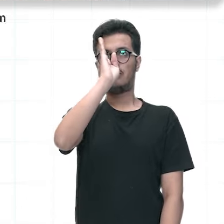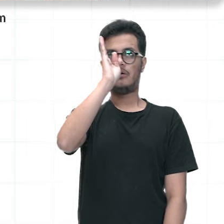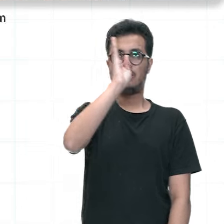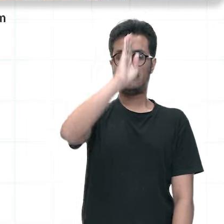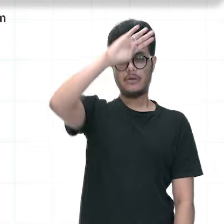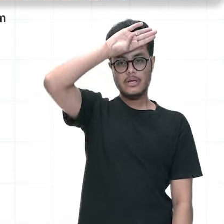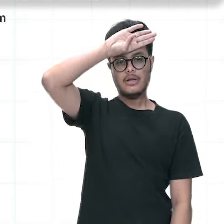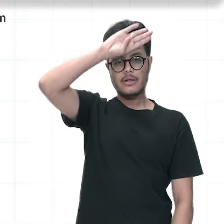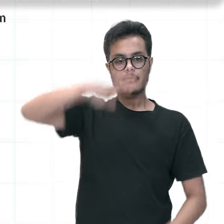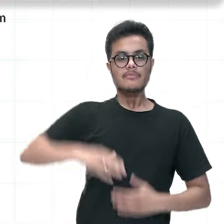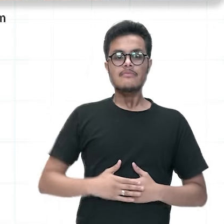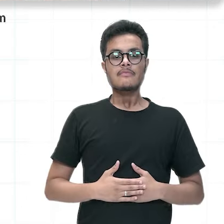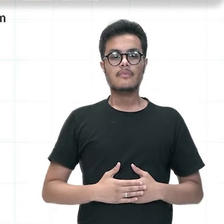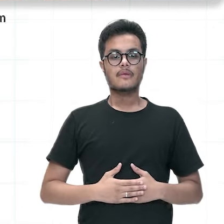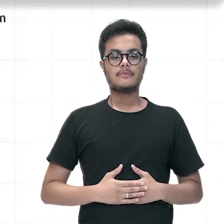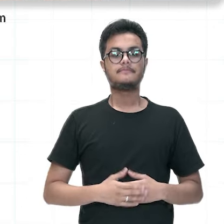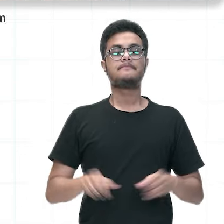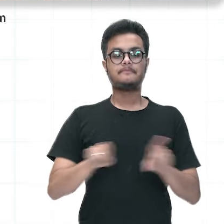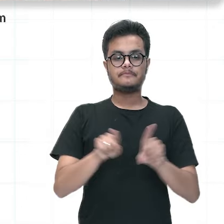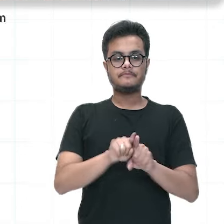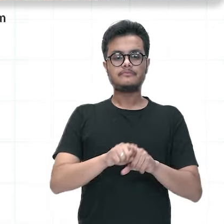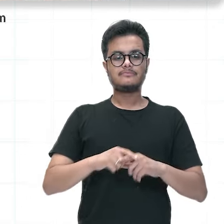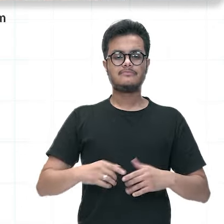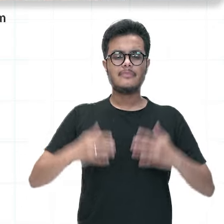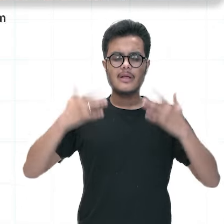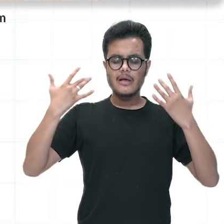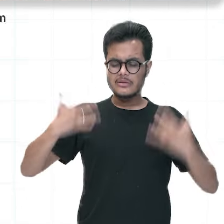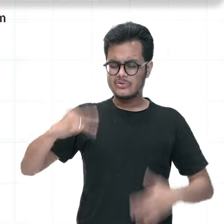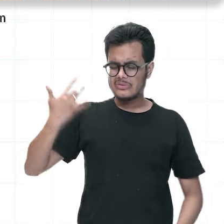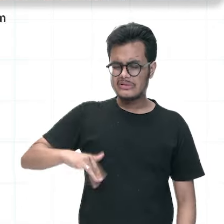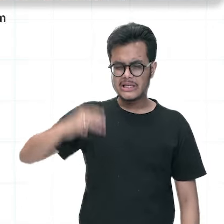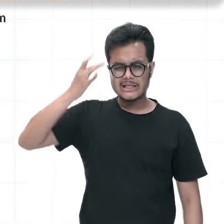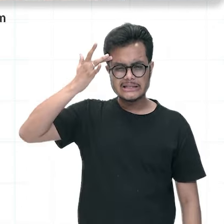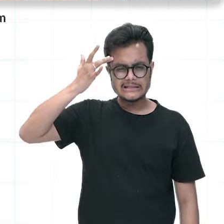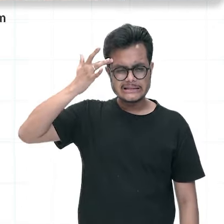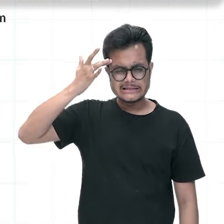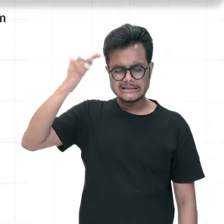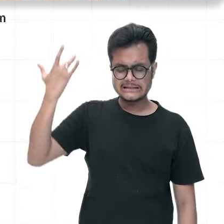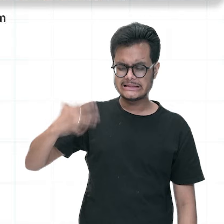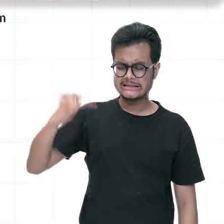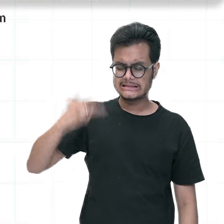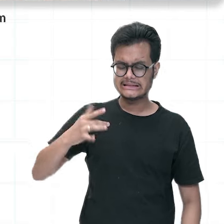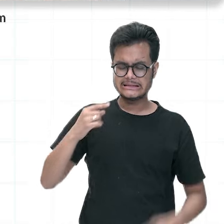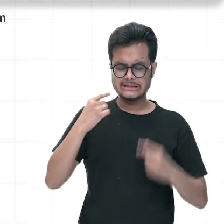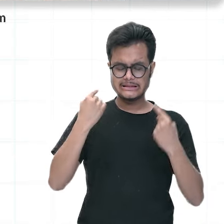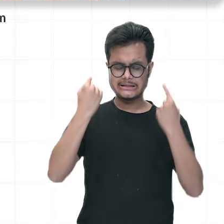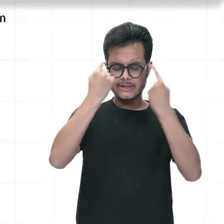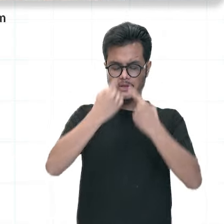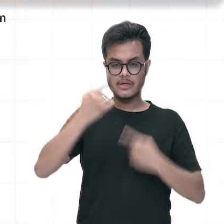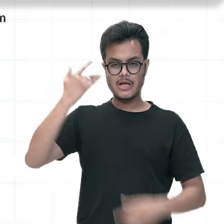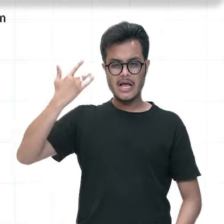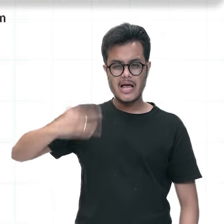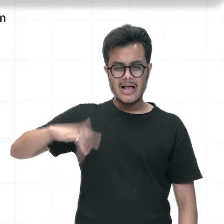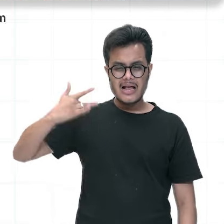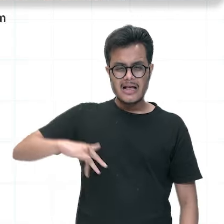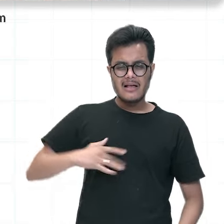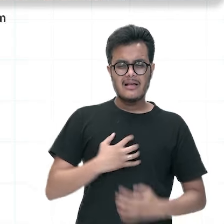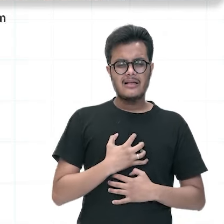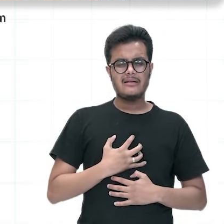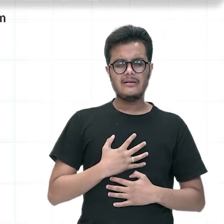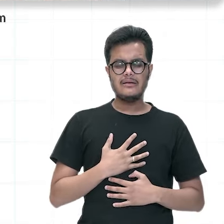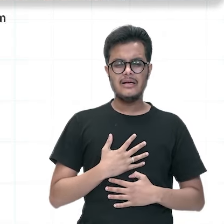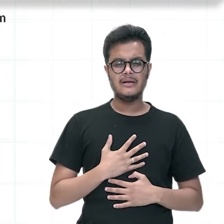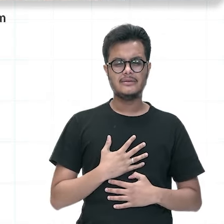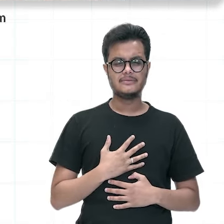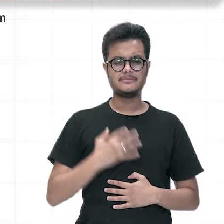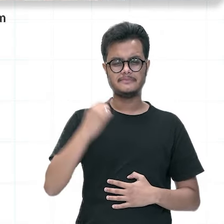febre muito alta. Ela vai ter também dor de cabeça ou nos olhos. Geralmente, essa dor